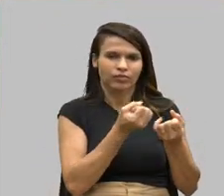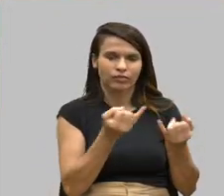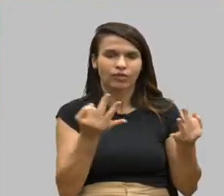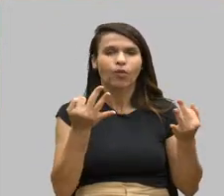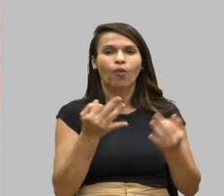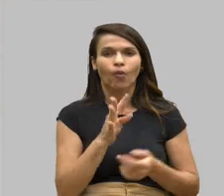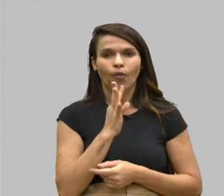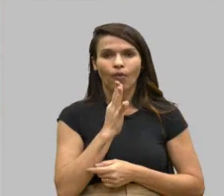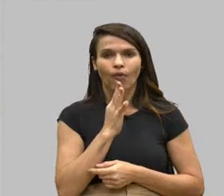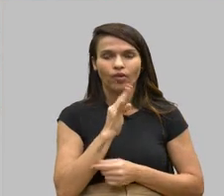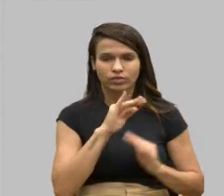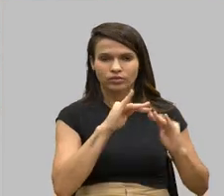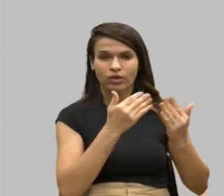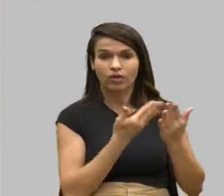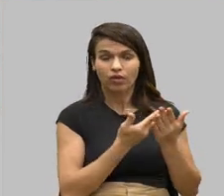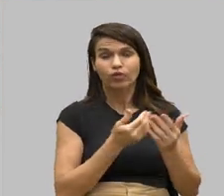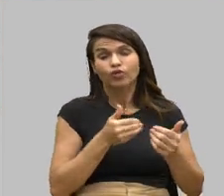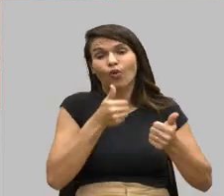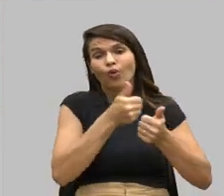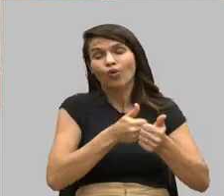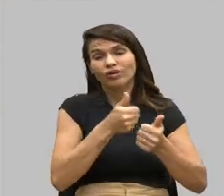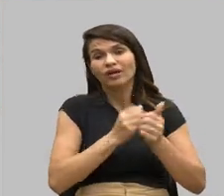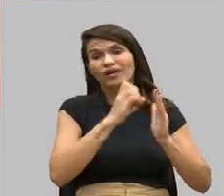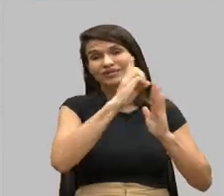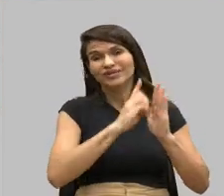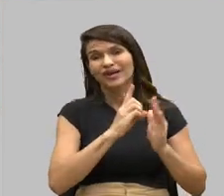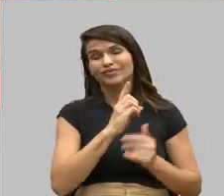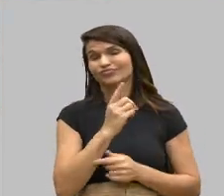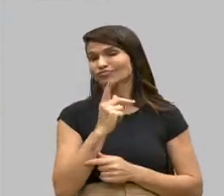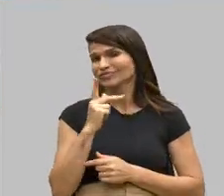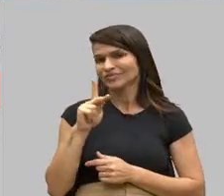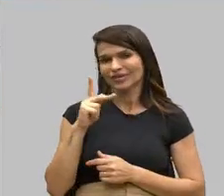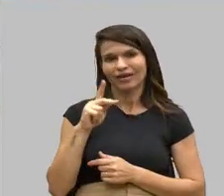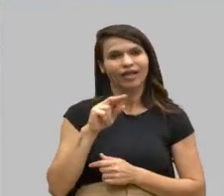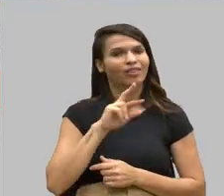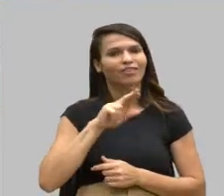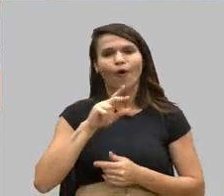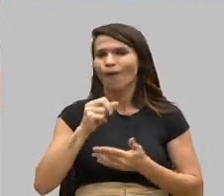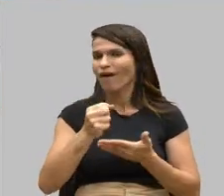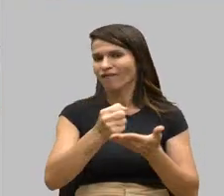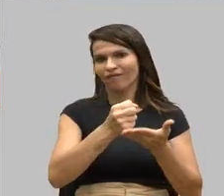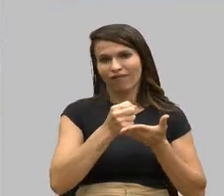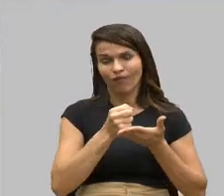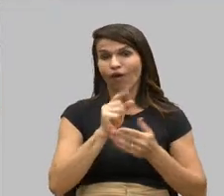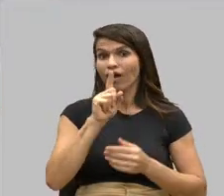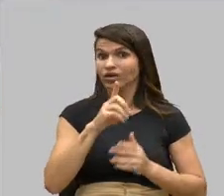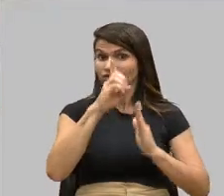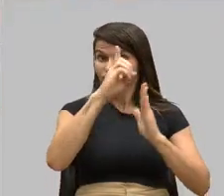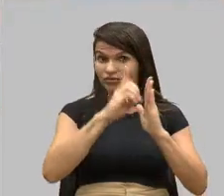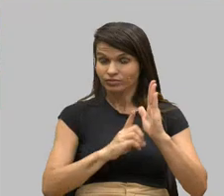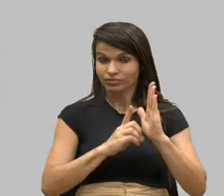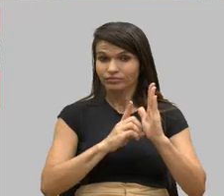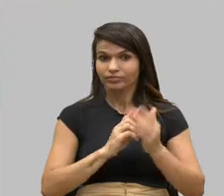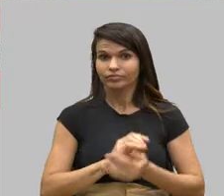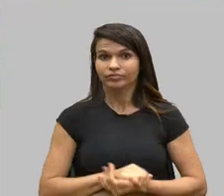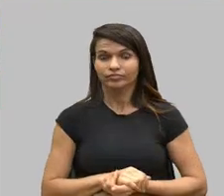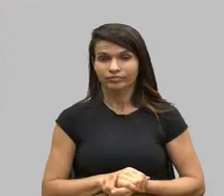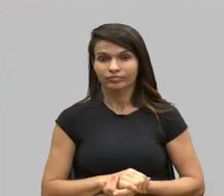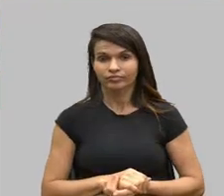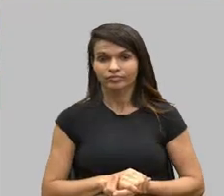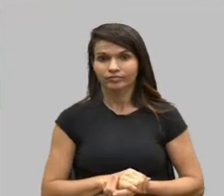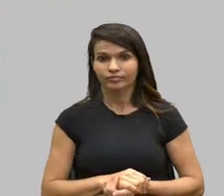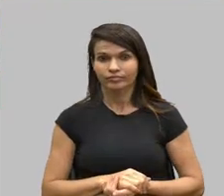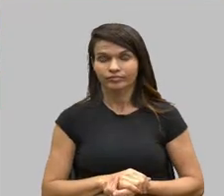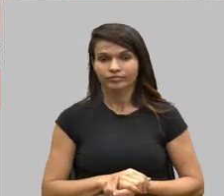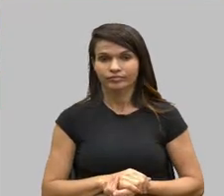estou nessa luta para conseguir o que é de direito dele. Não é favor, é de direito. A escola,